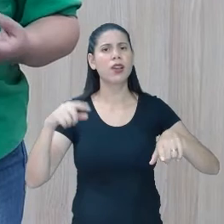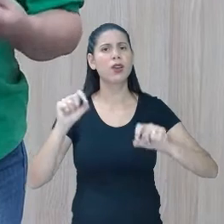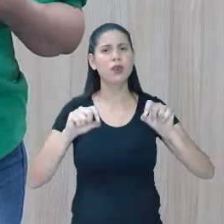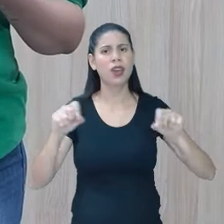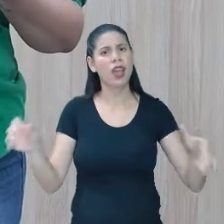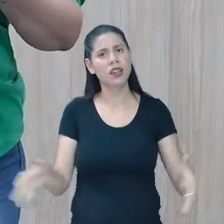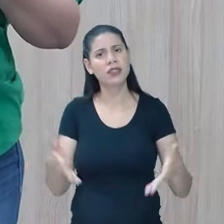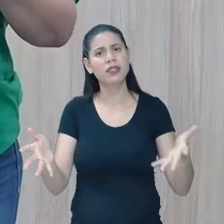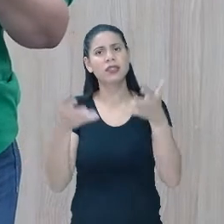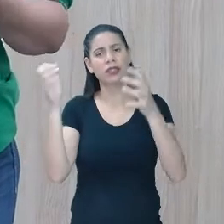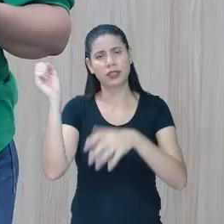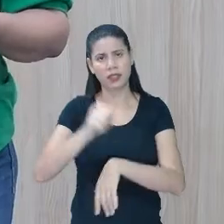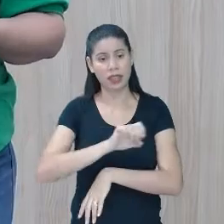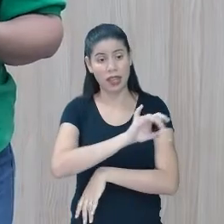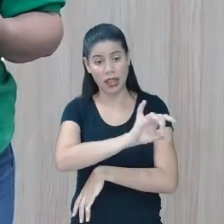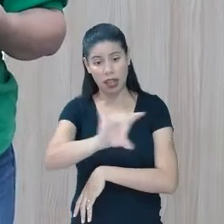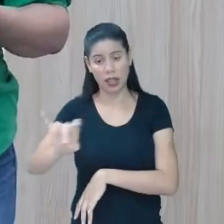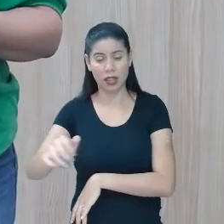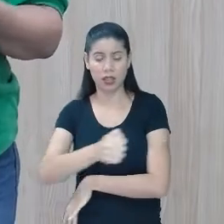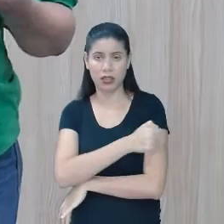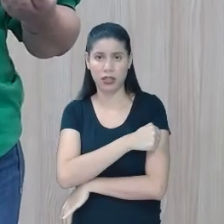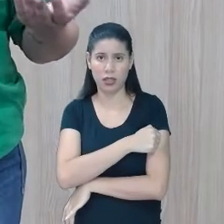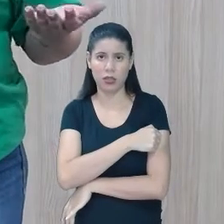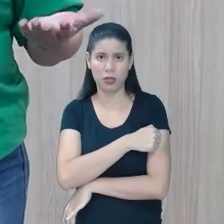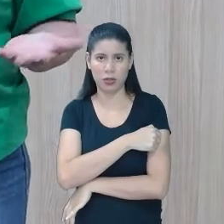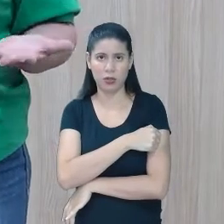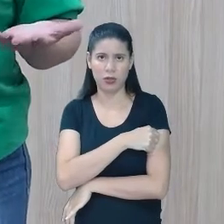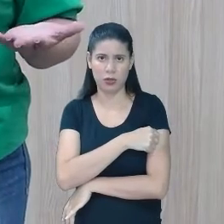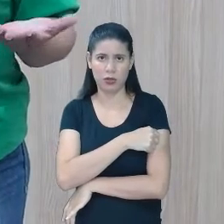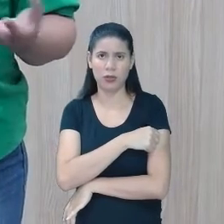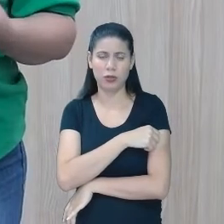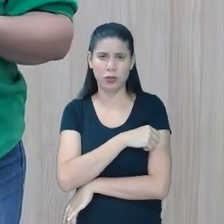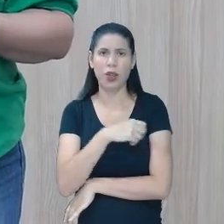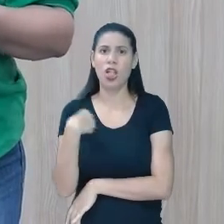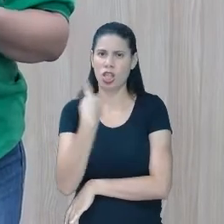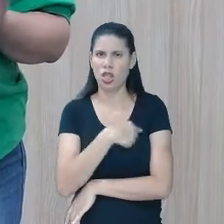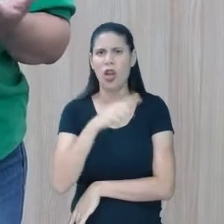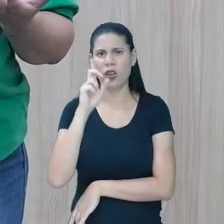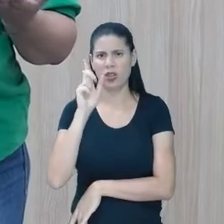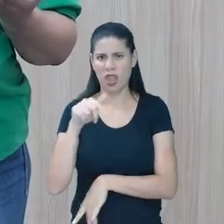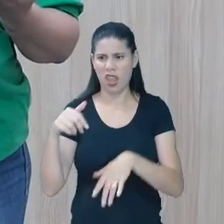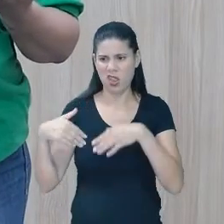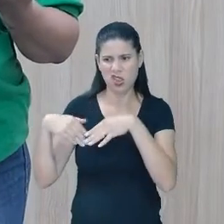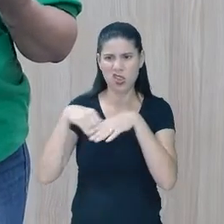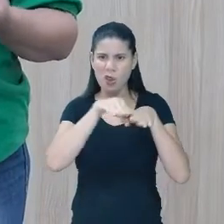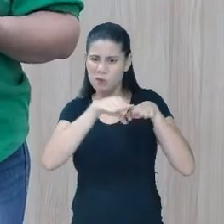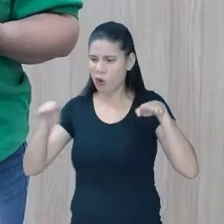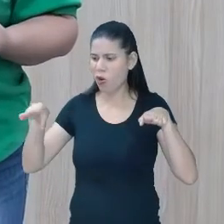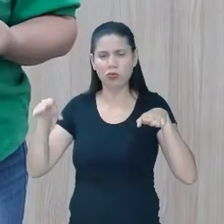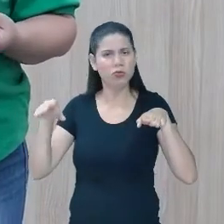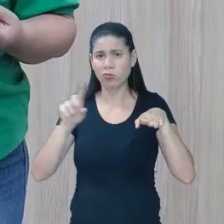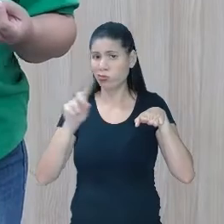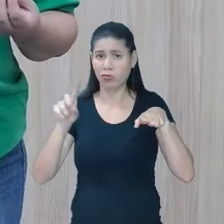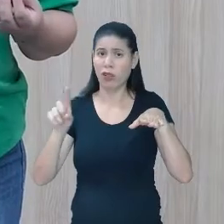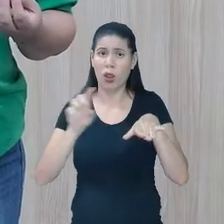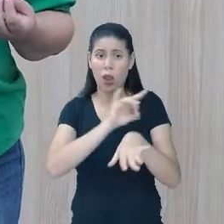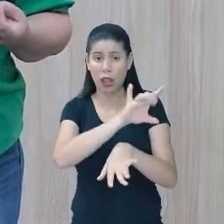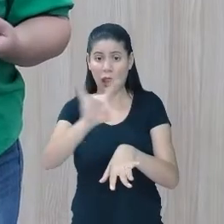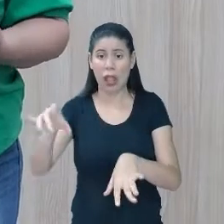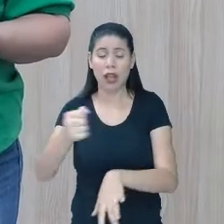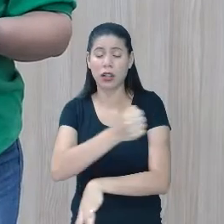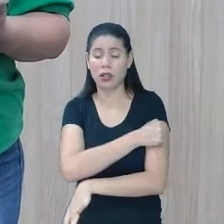Cada estudante, todos somos diferentes, todos temos características